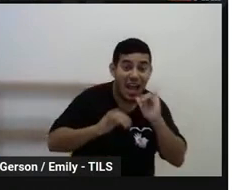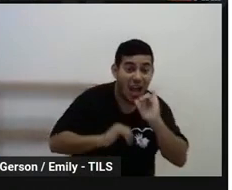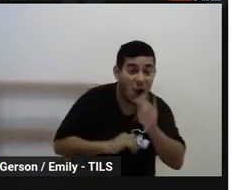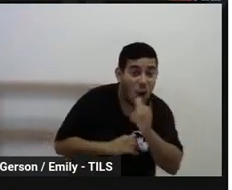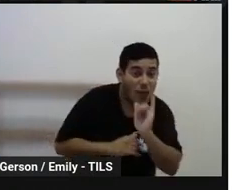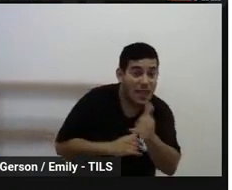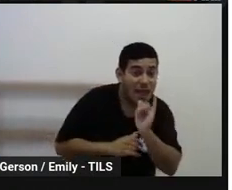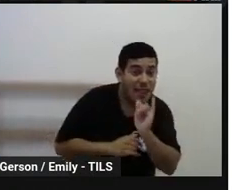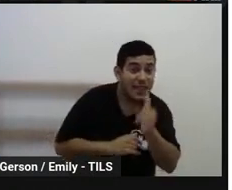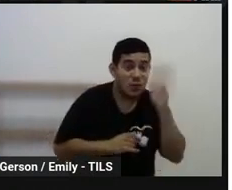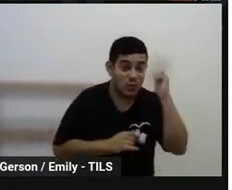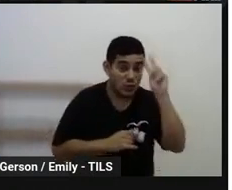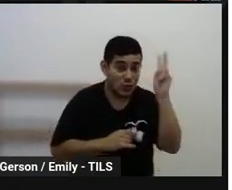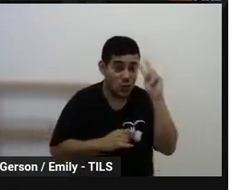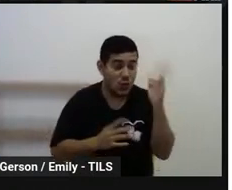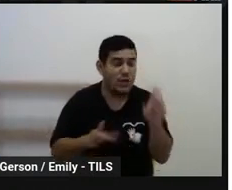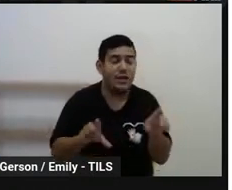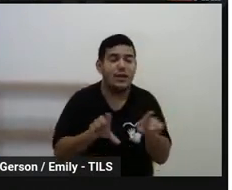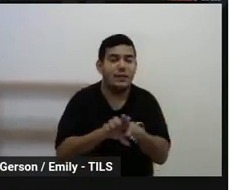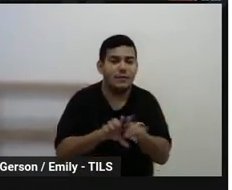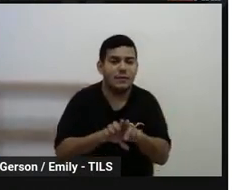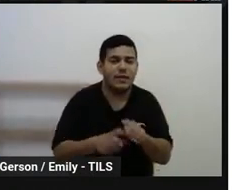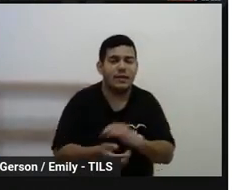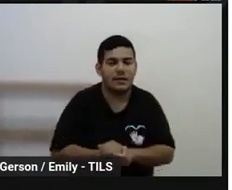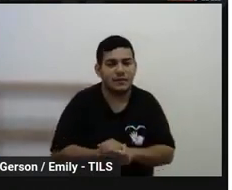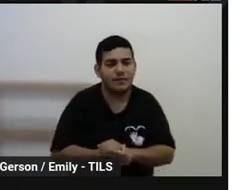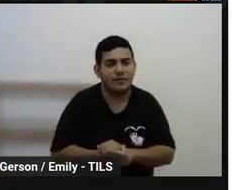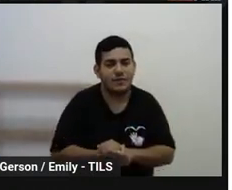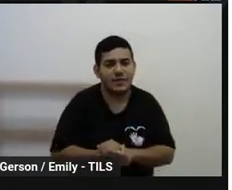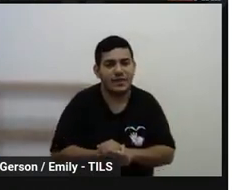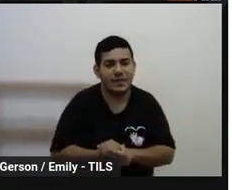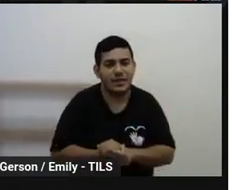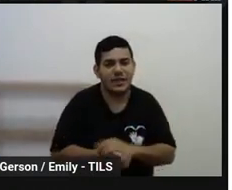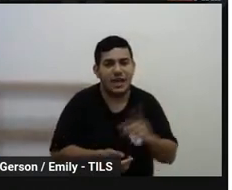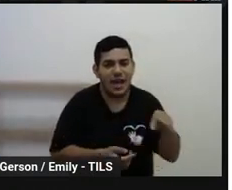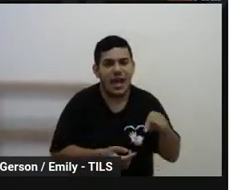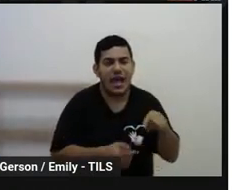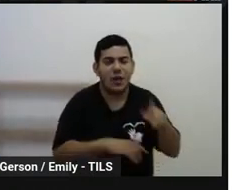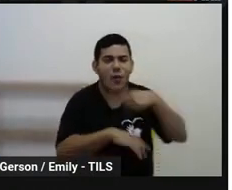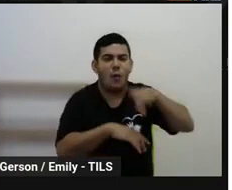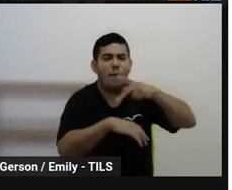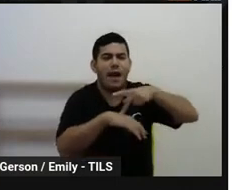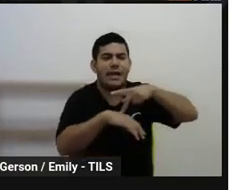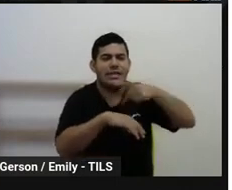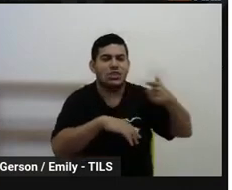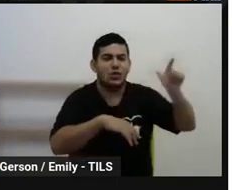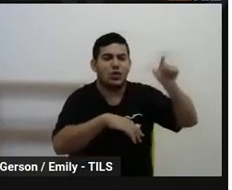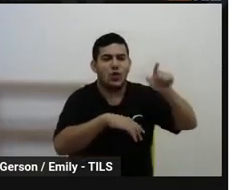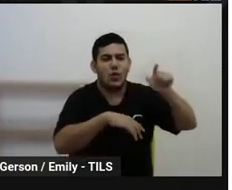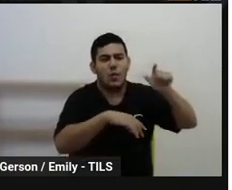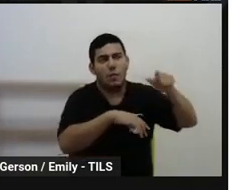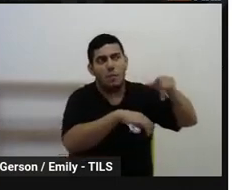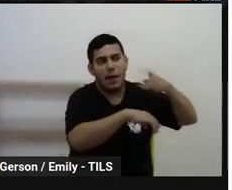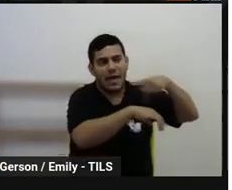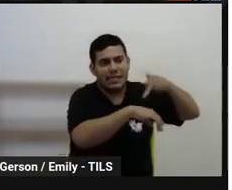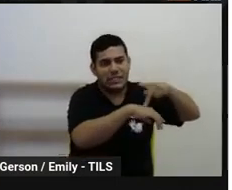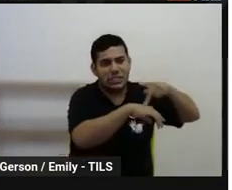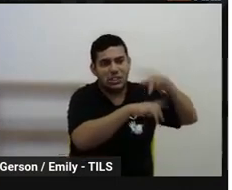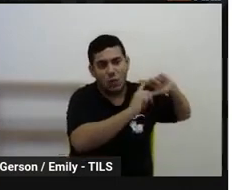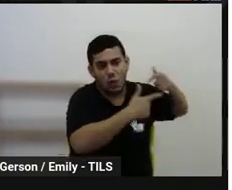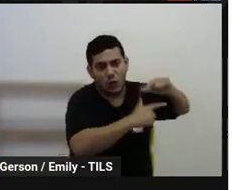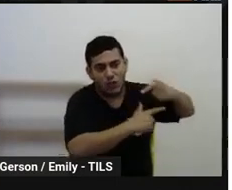história, e por que não incluí-las com esses países de origem dos nossos estudantes